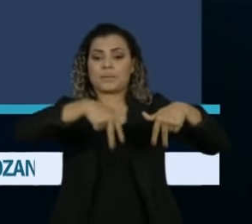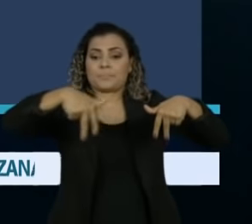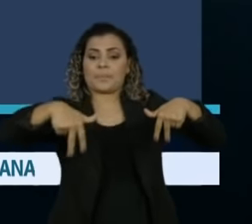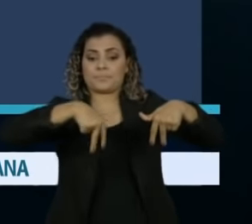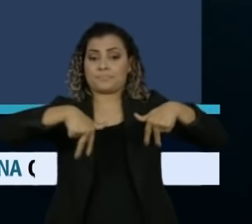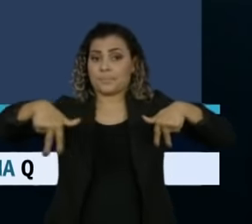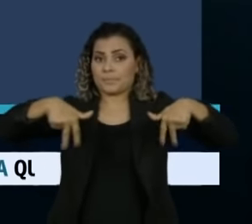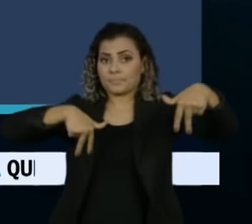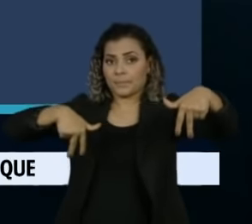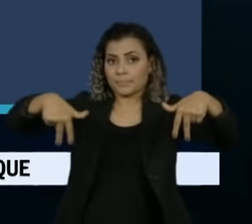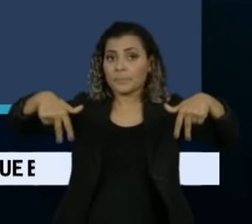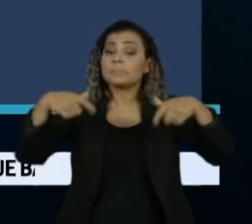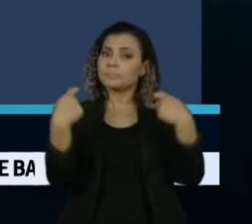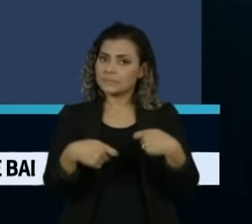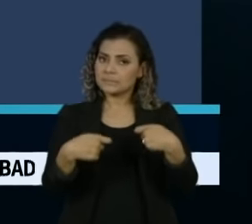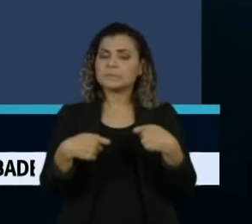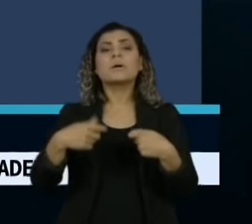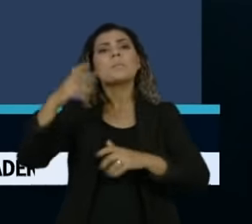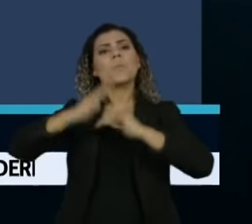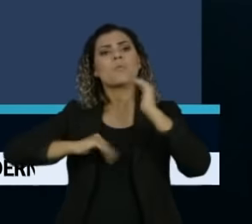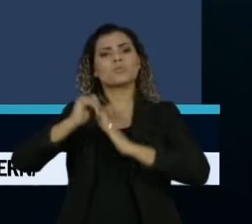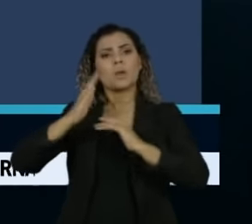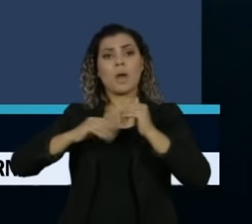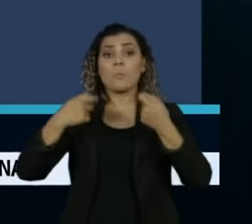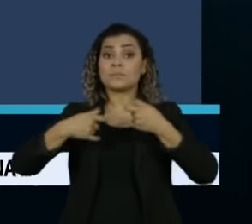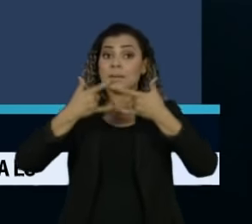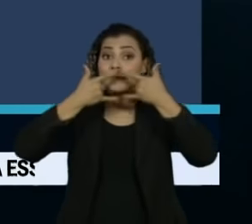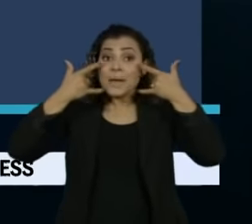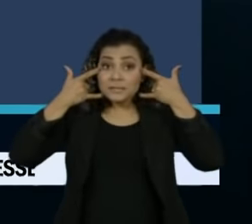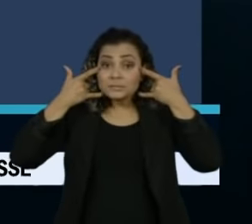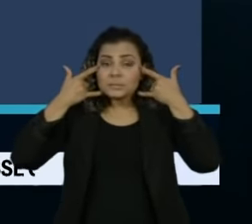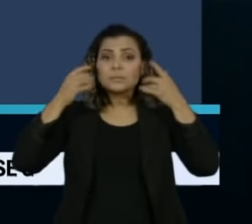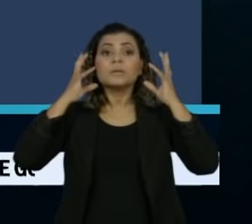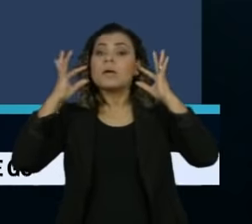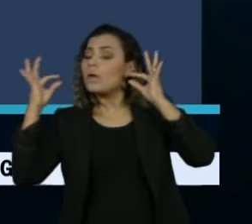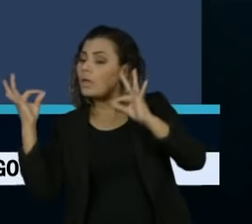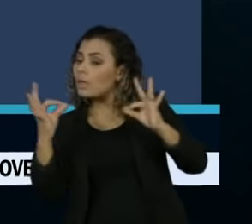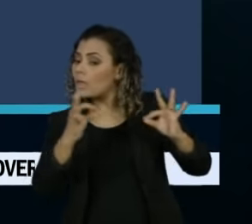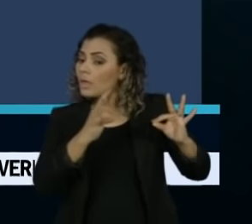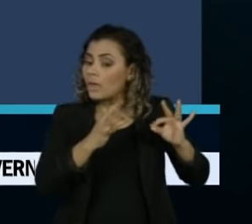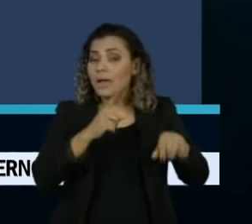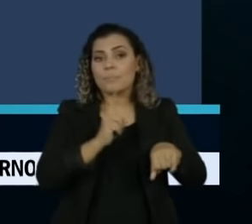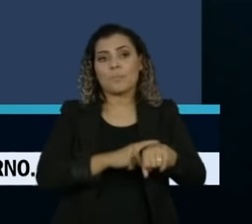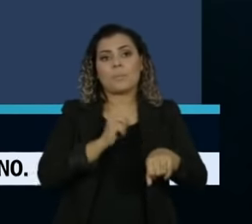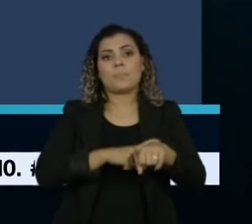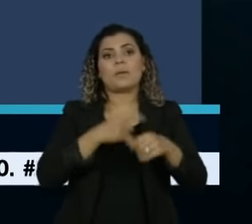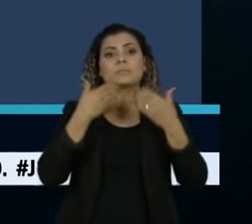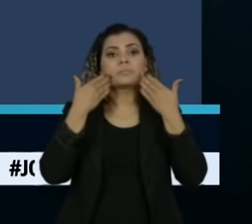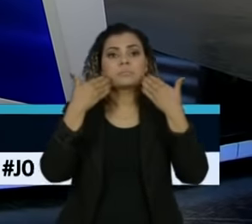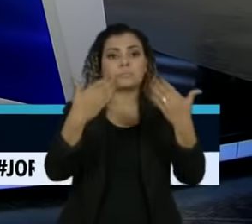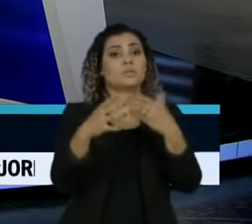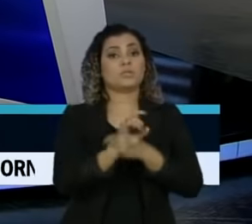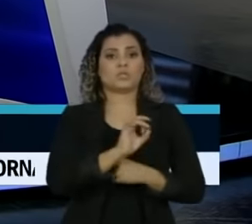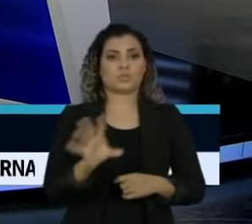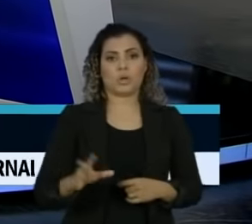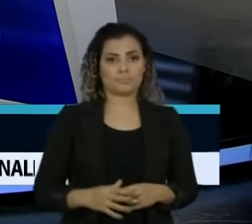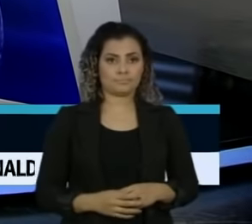elas. E os artistas terão que usar máscaras e só poderão retirar no momento da apresentação.